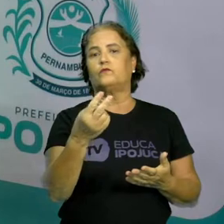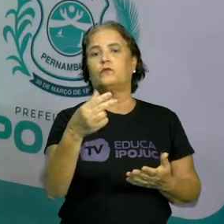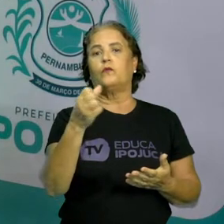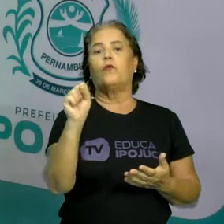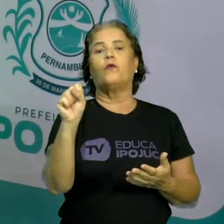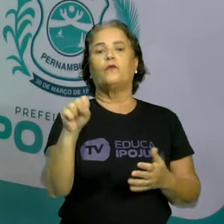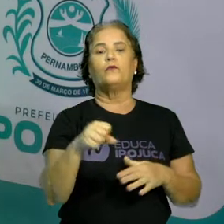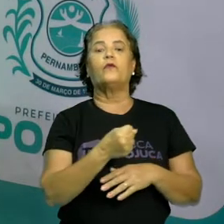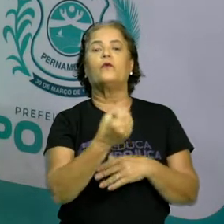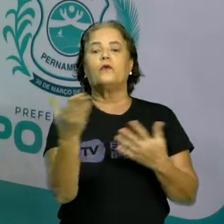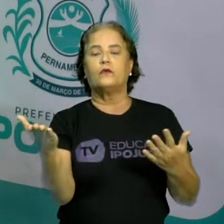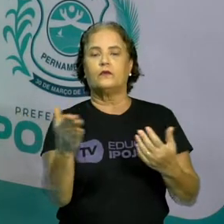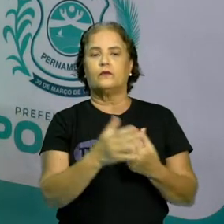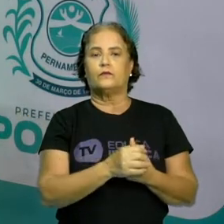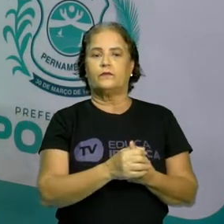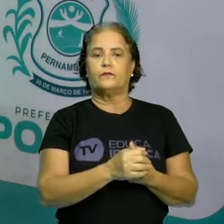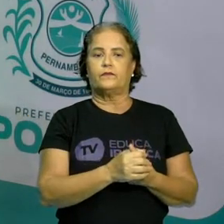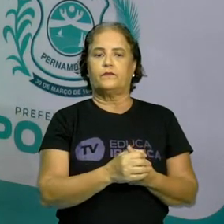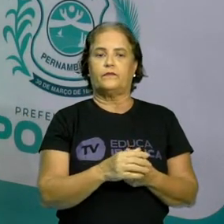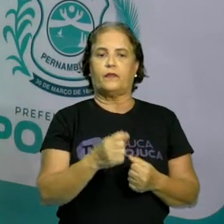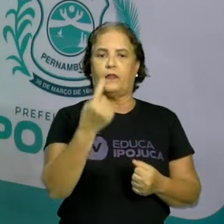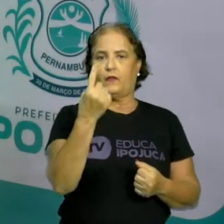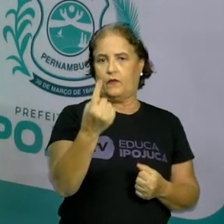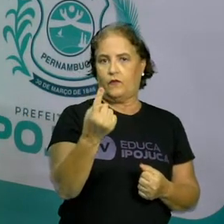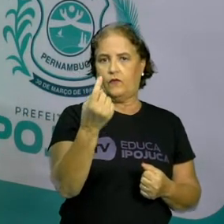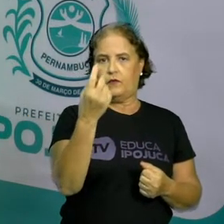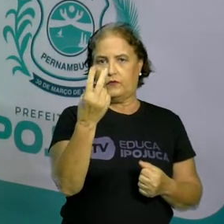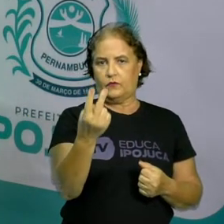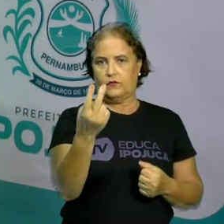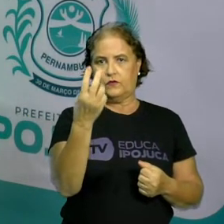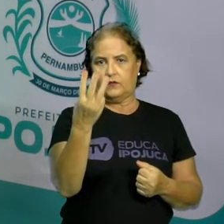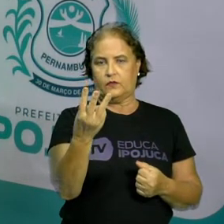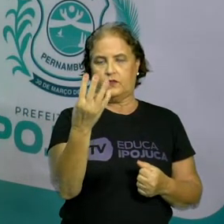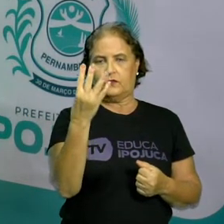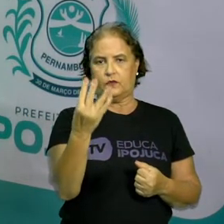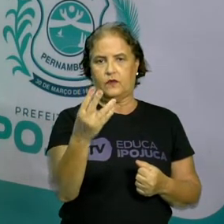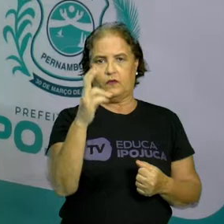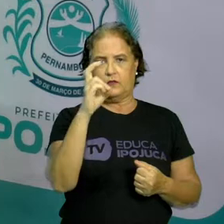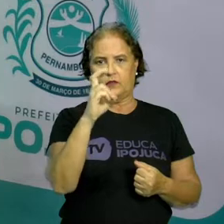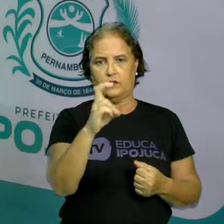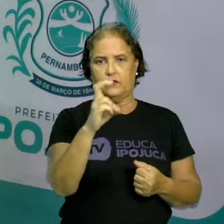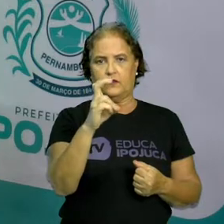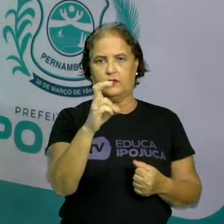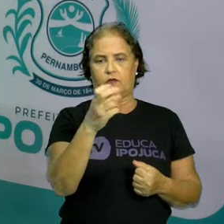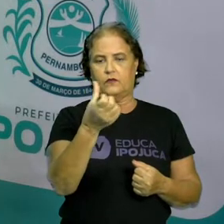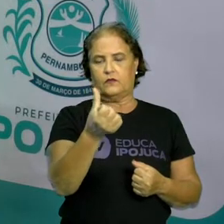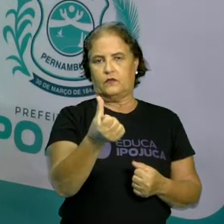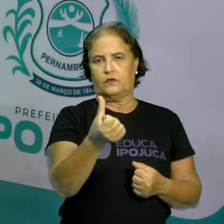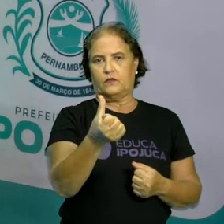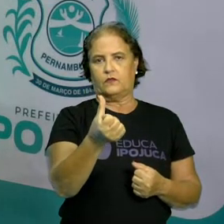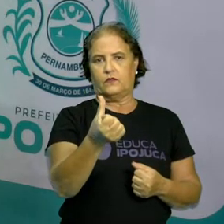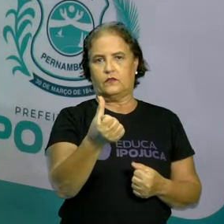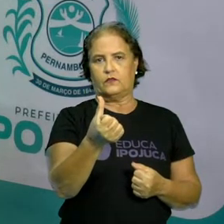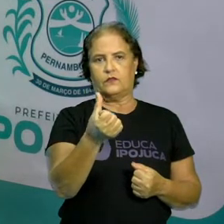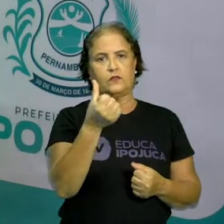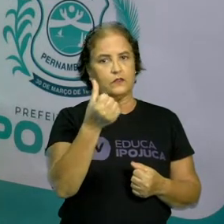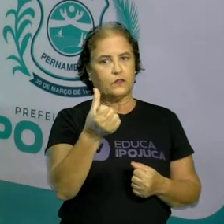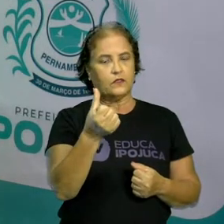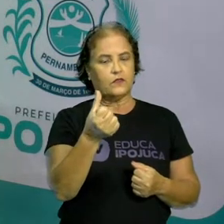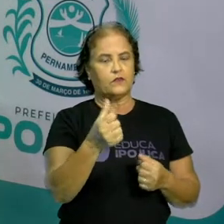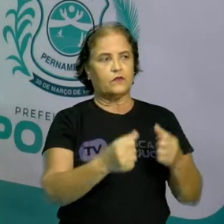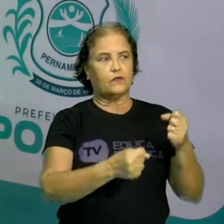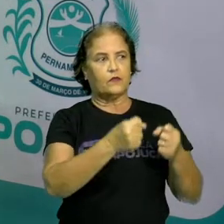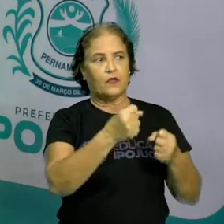descobrir? Vamos contar comigo? Uma, duas, três, quatro, cinco, seis. Seis